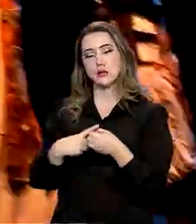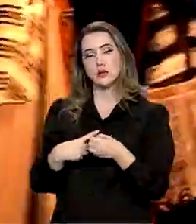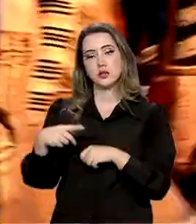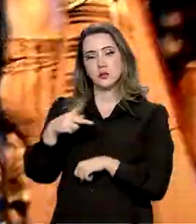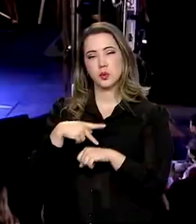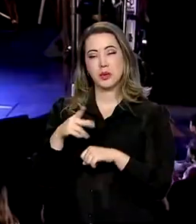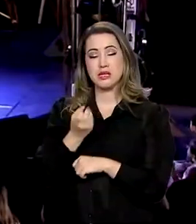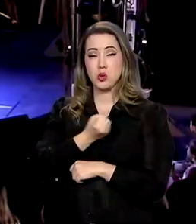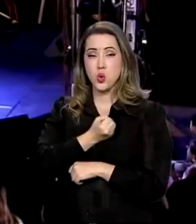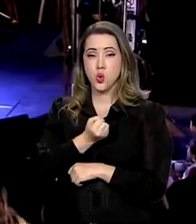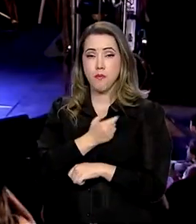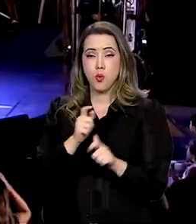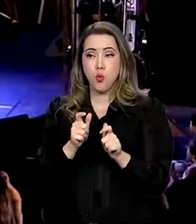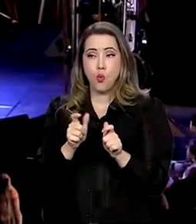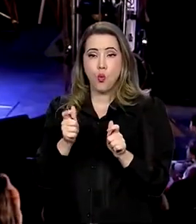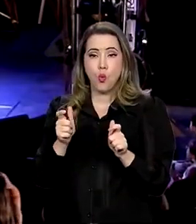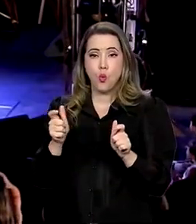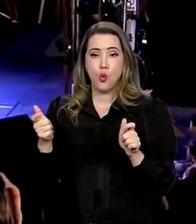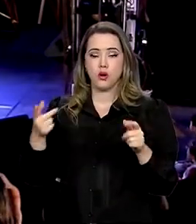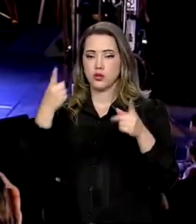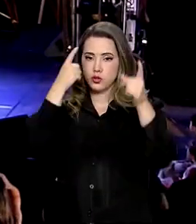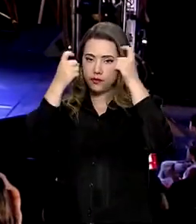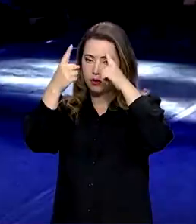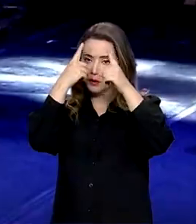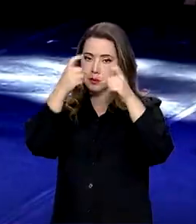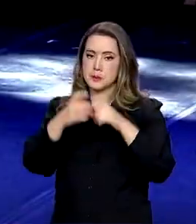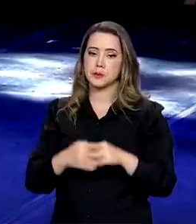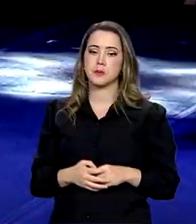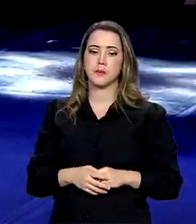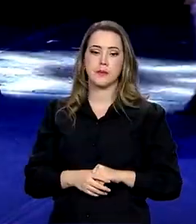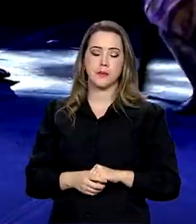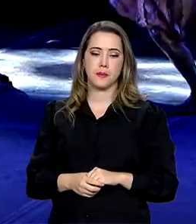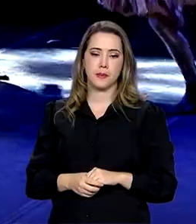concentram altos índices de criminalidade.